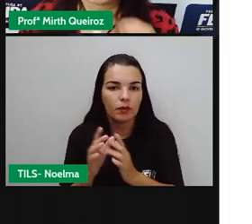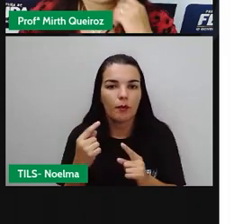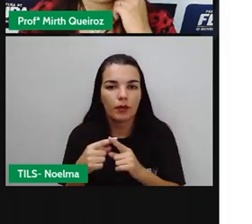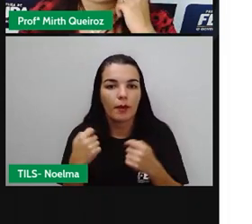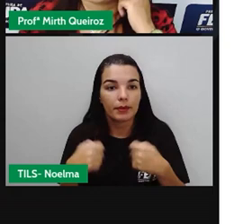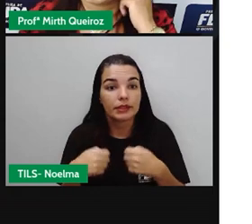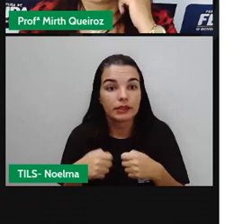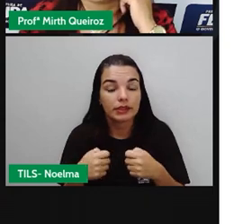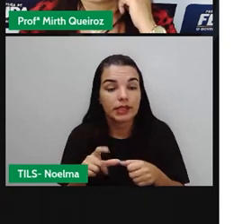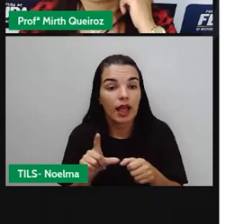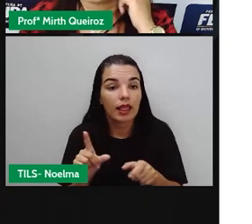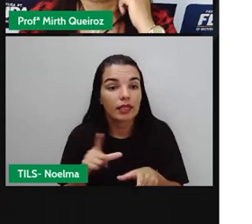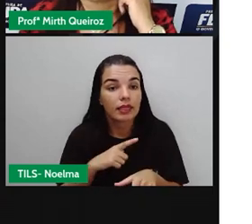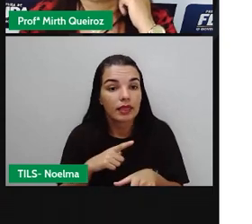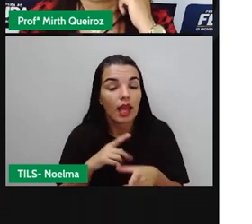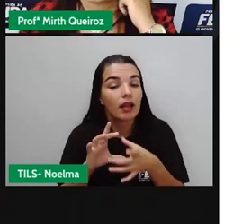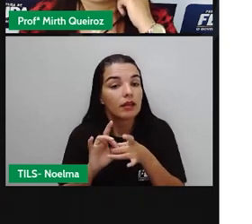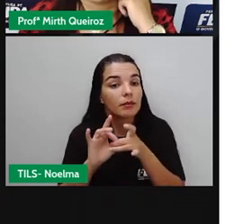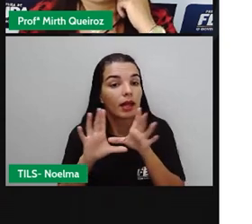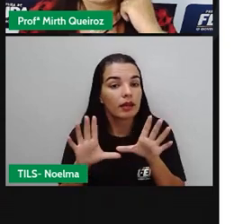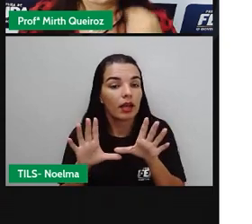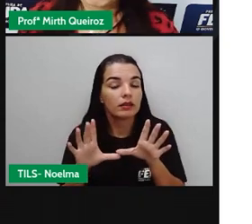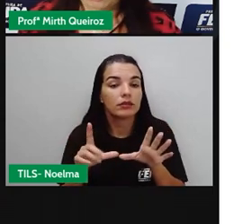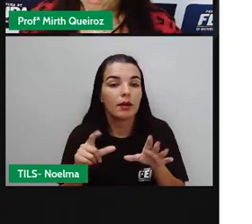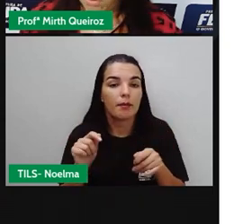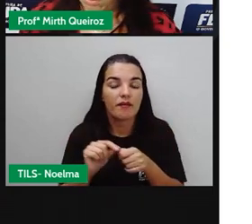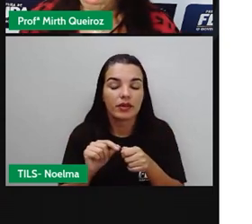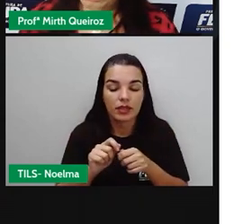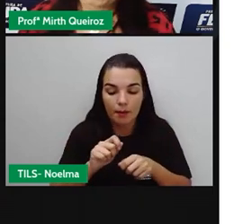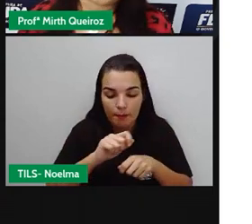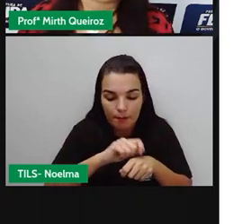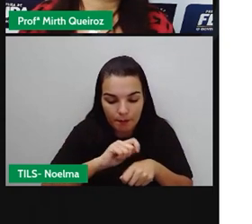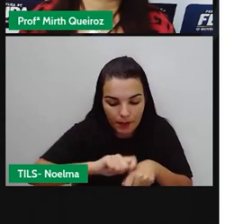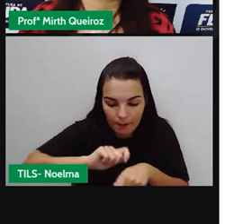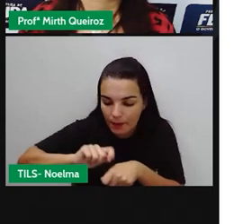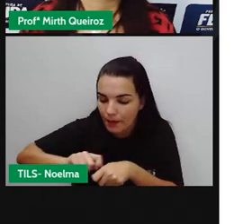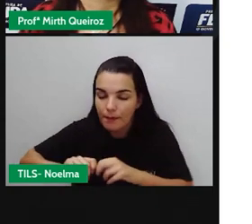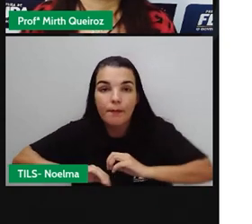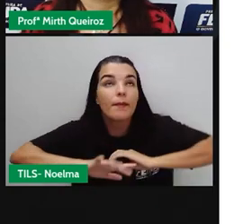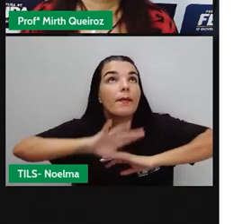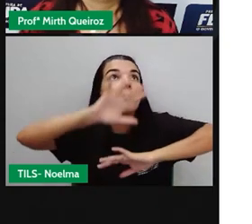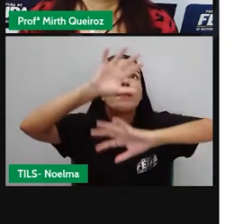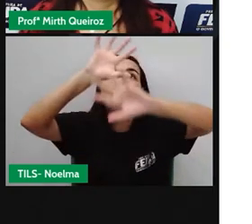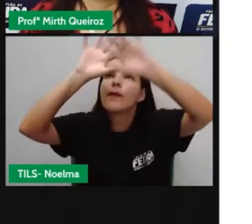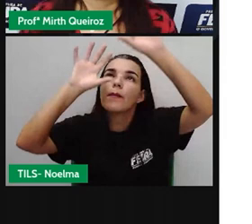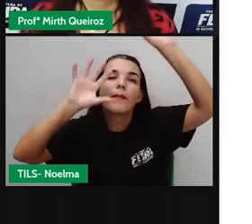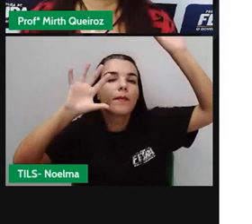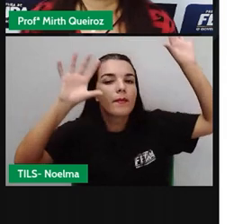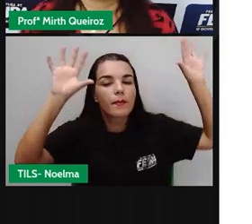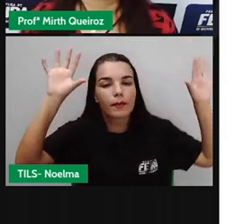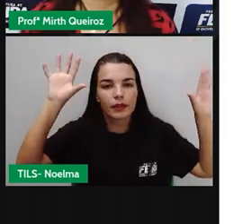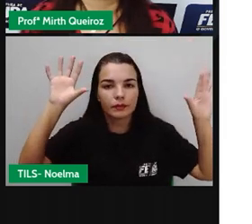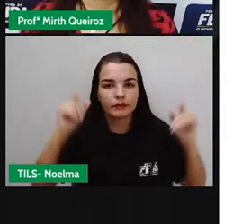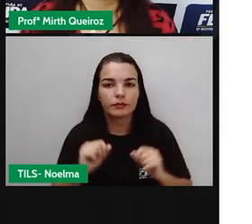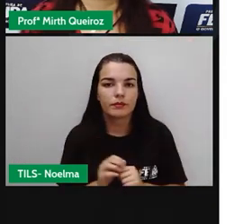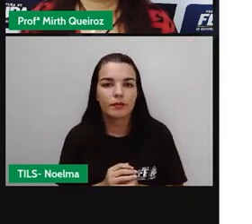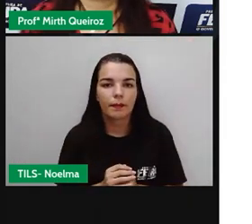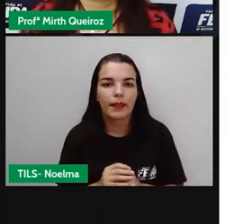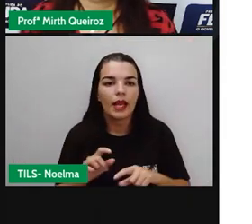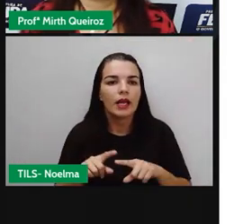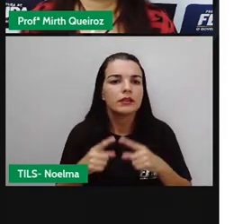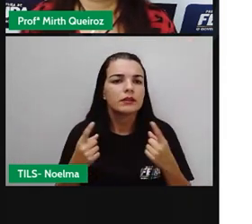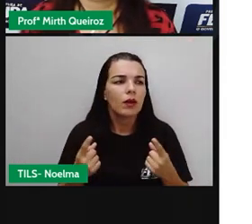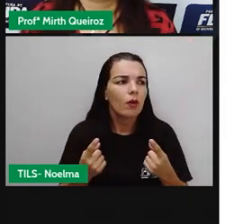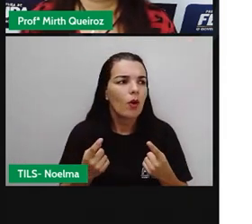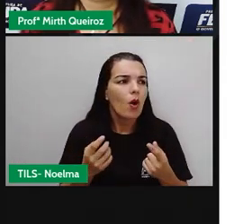licença prévia da autoridade para se realizar essa queima de focos. E quais os impactos dos